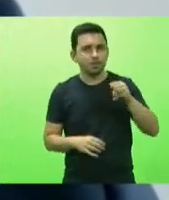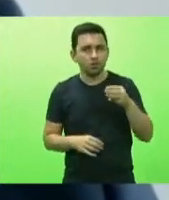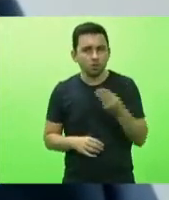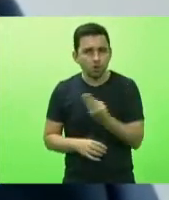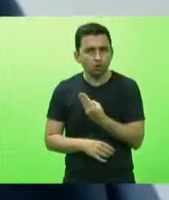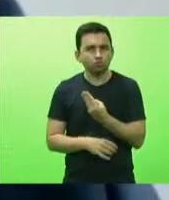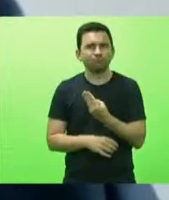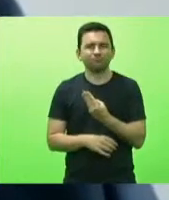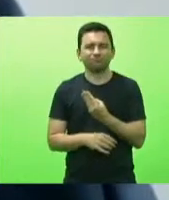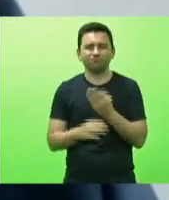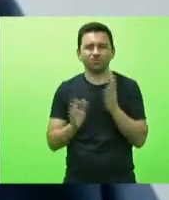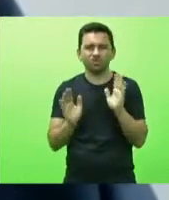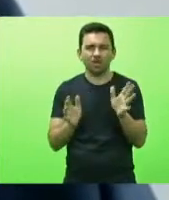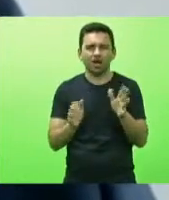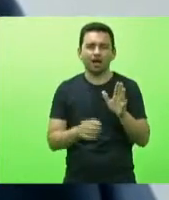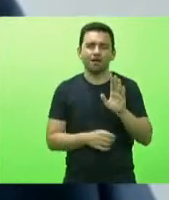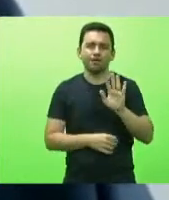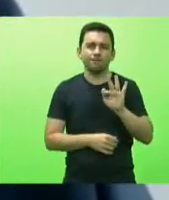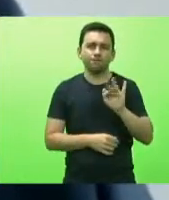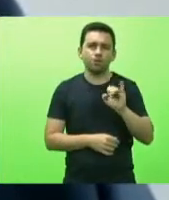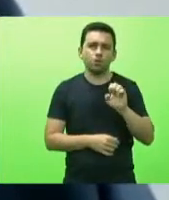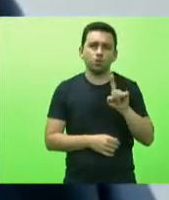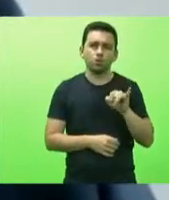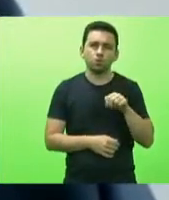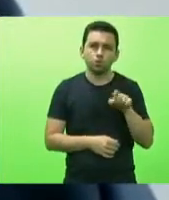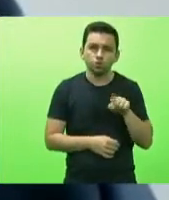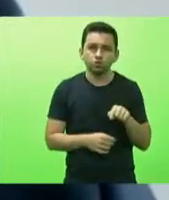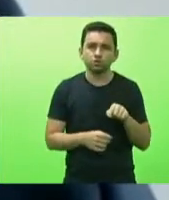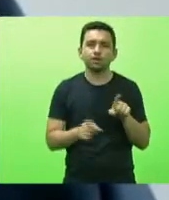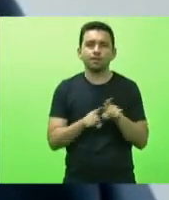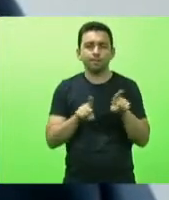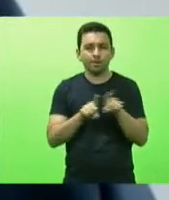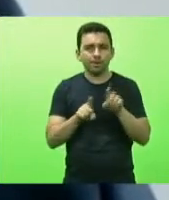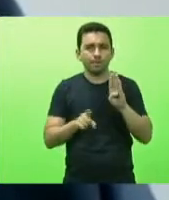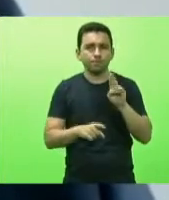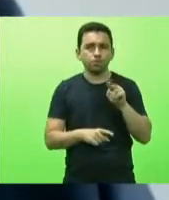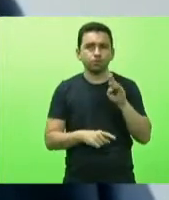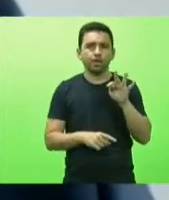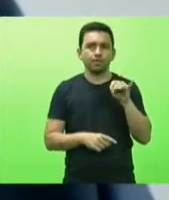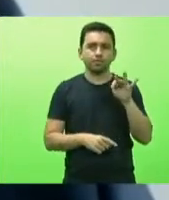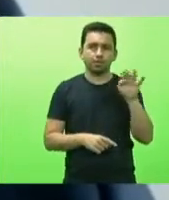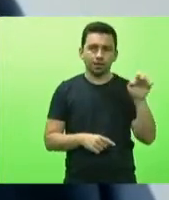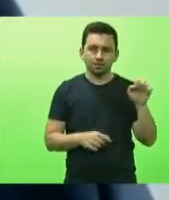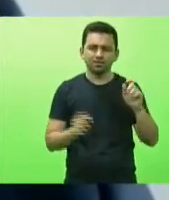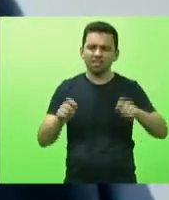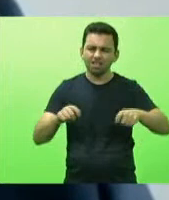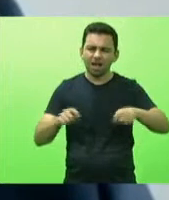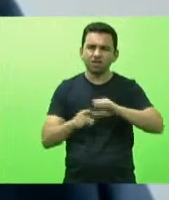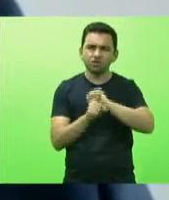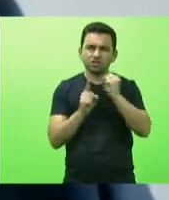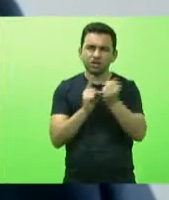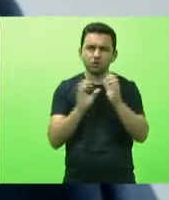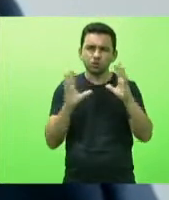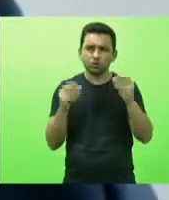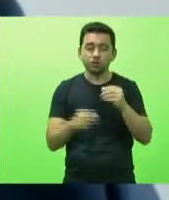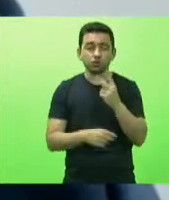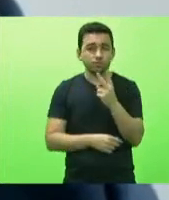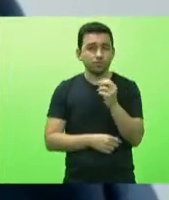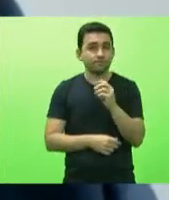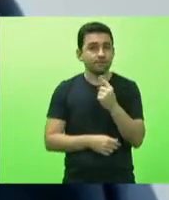Fiocruz como do Butantan suficiente para se não vacinar toda a sociedade brasileira em 2021